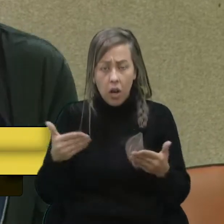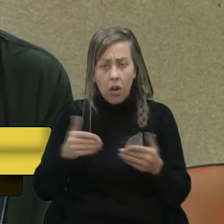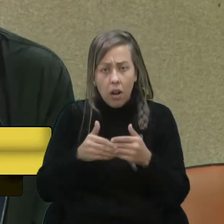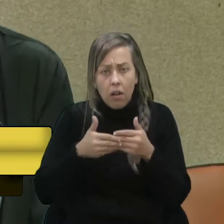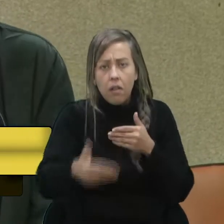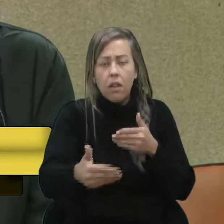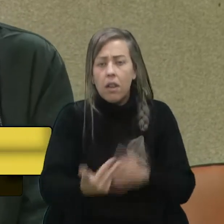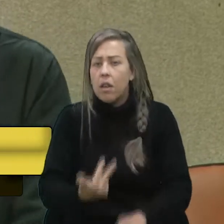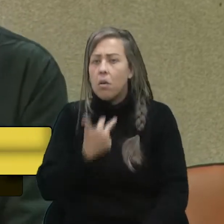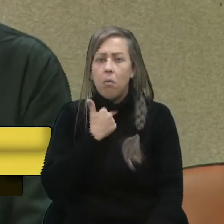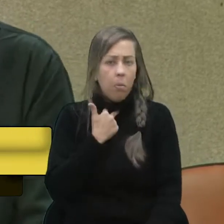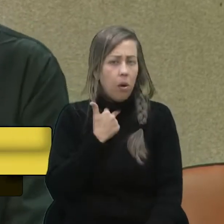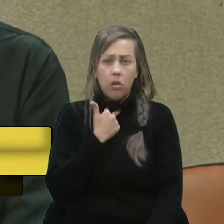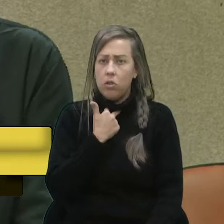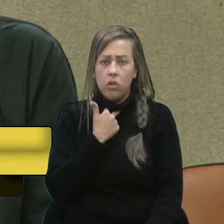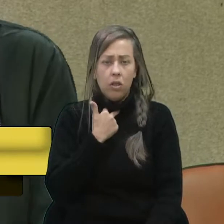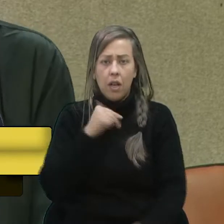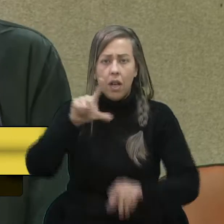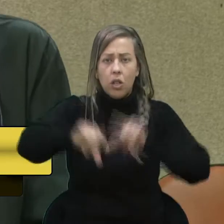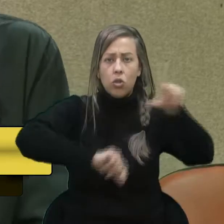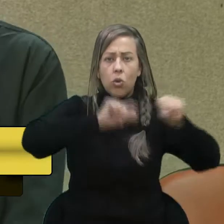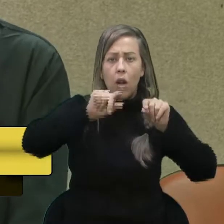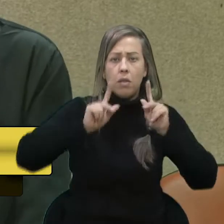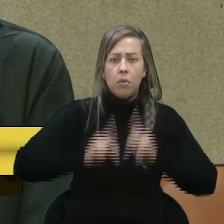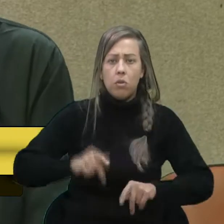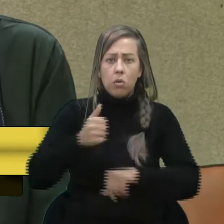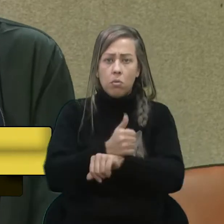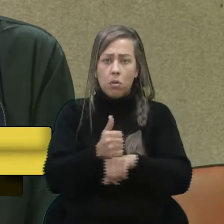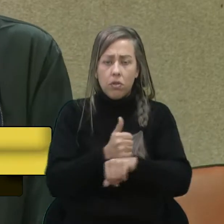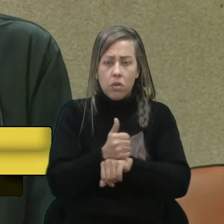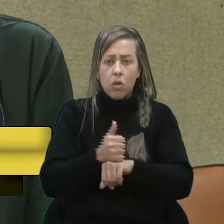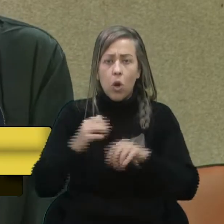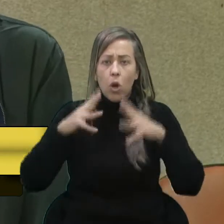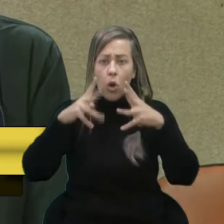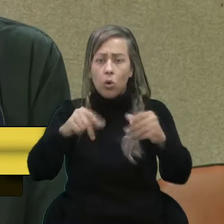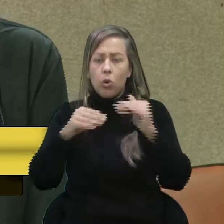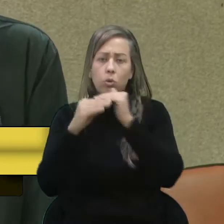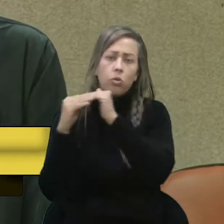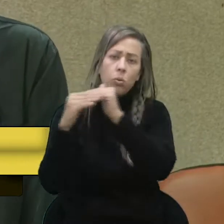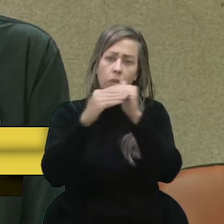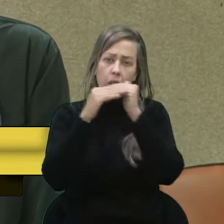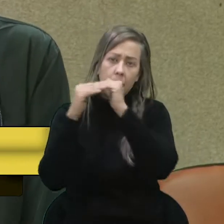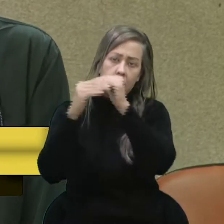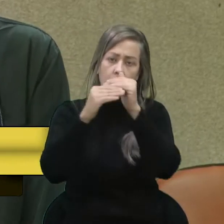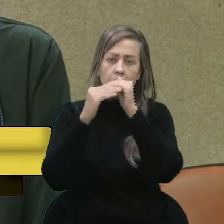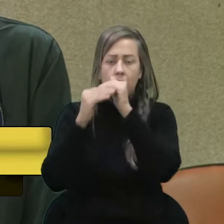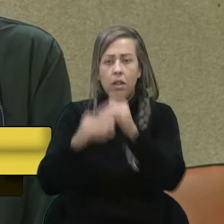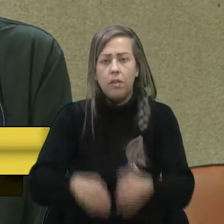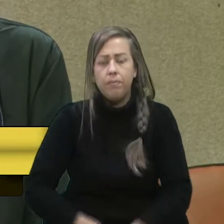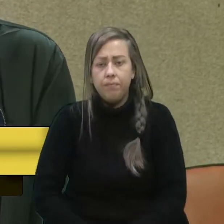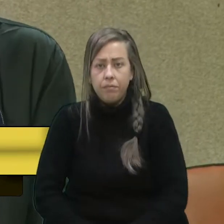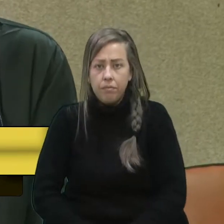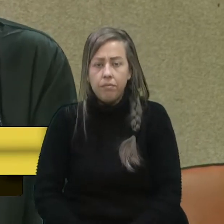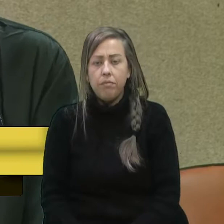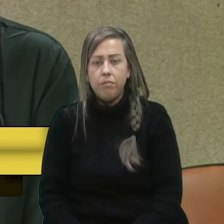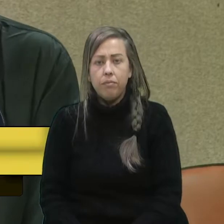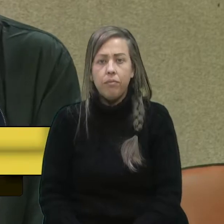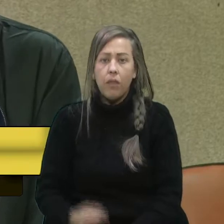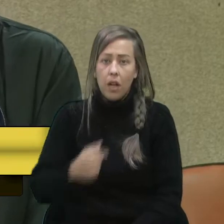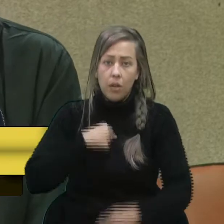Você não pode separar as pessoas por profissão. Todos somos iguais. Todos, todos. Então eu